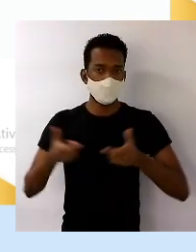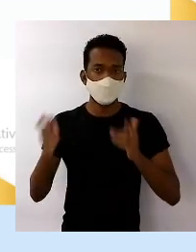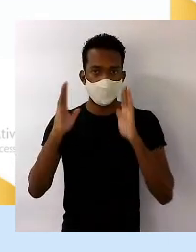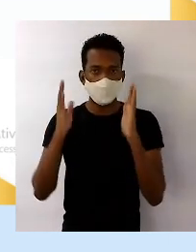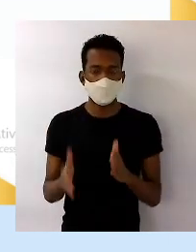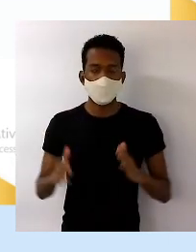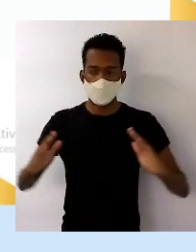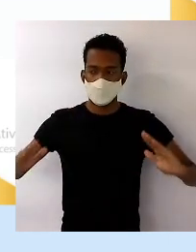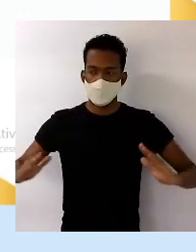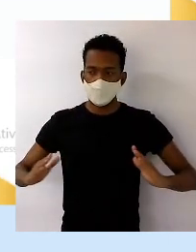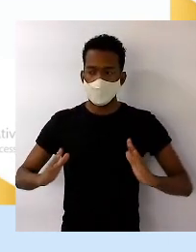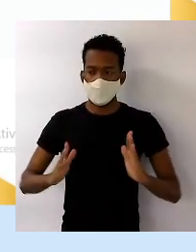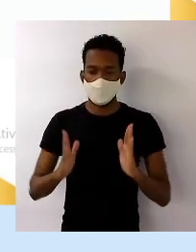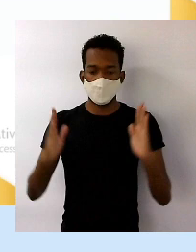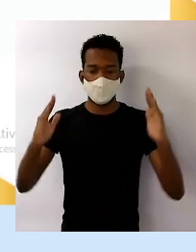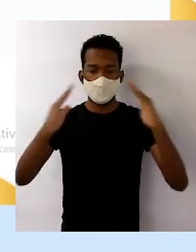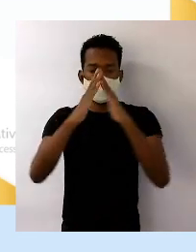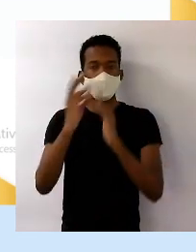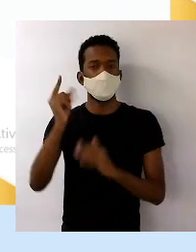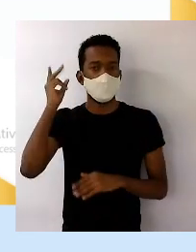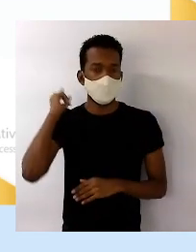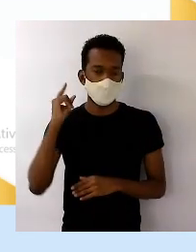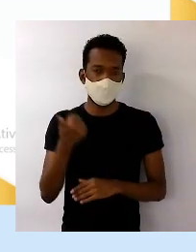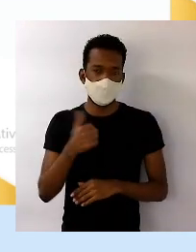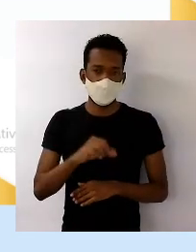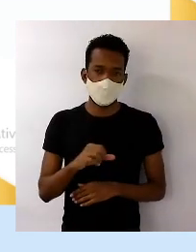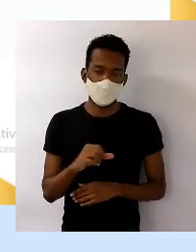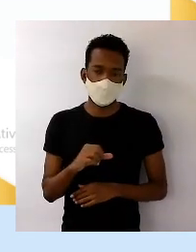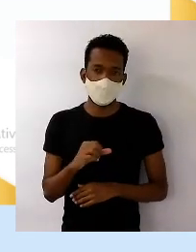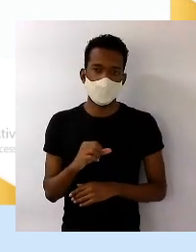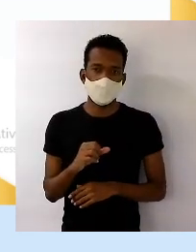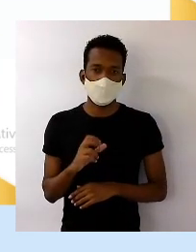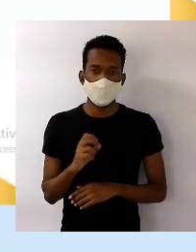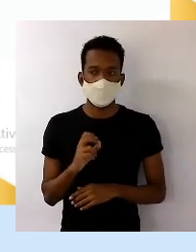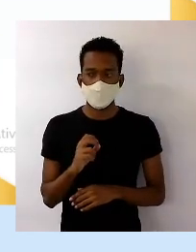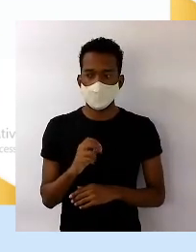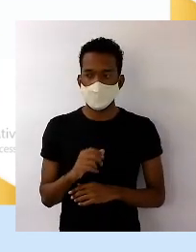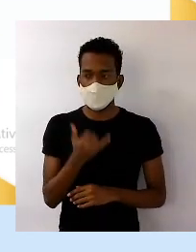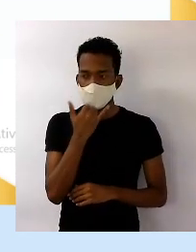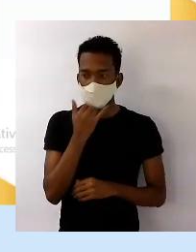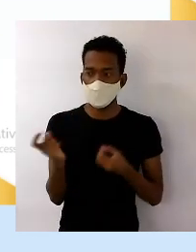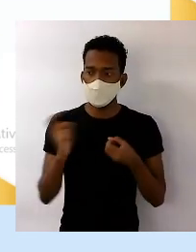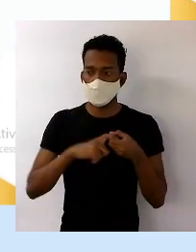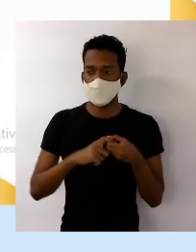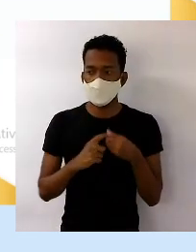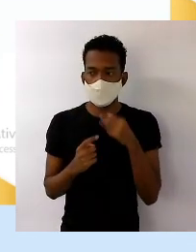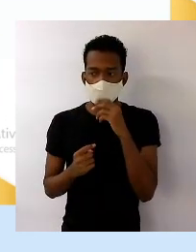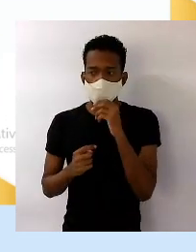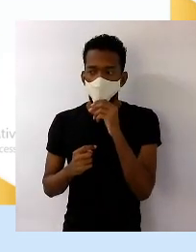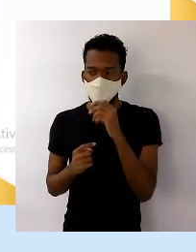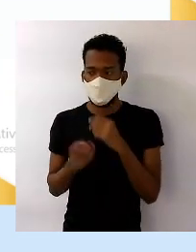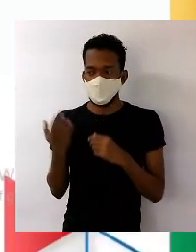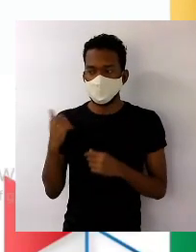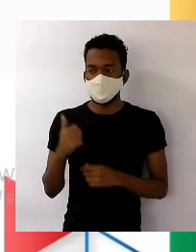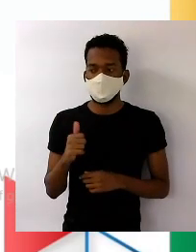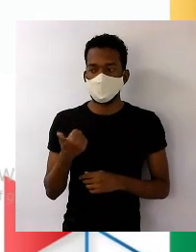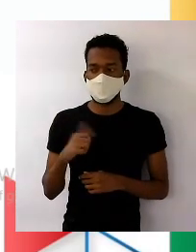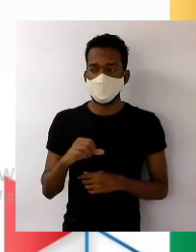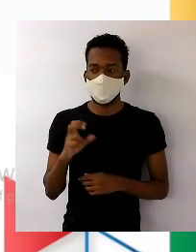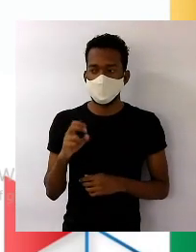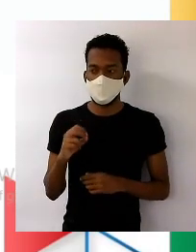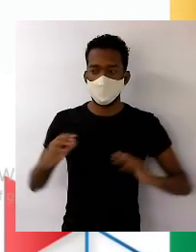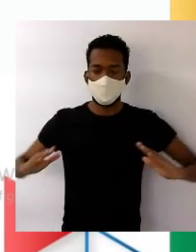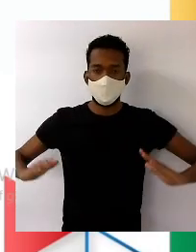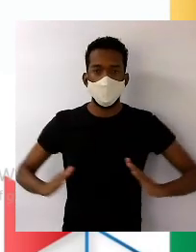estreito quanto em... Deixa eu voltar aqui para vocês, para vocês verem. Quanto aqui em 50.